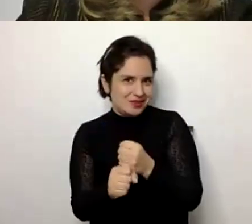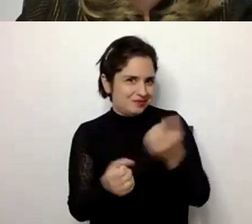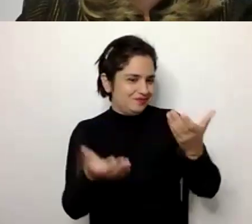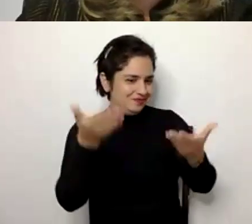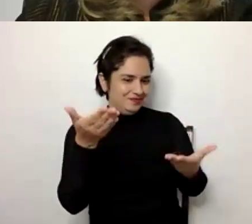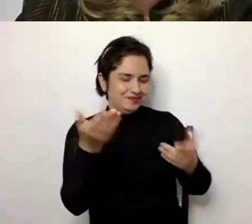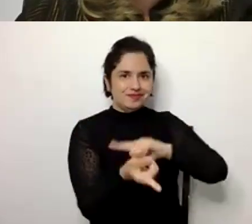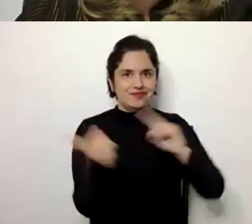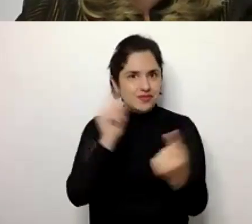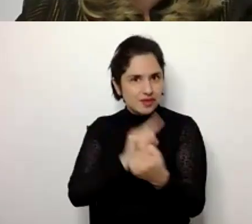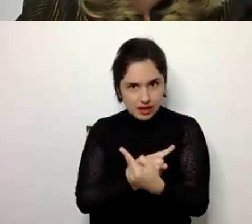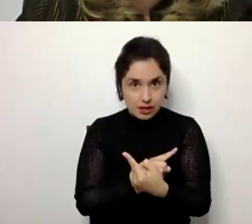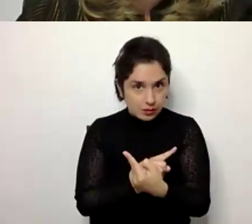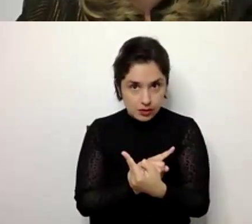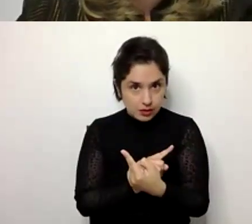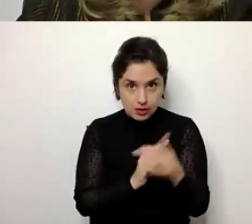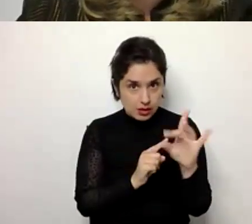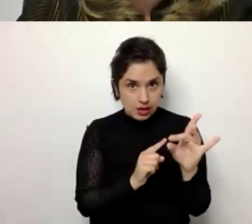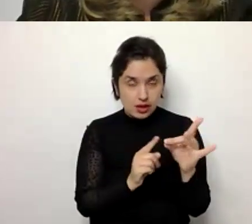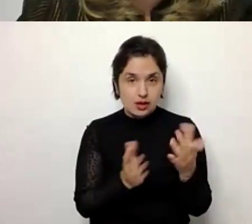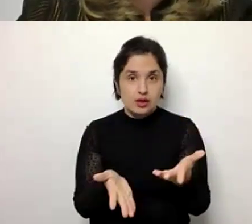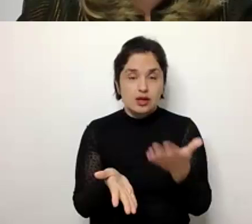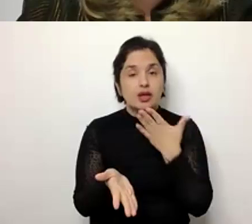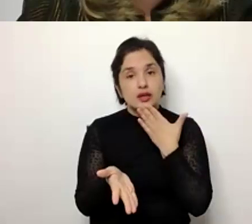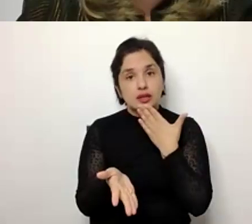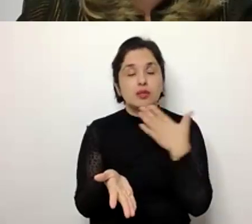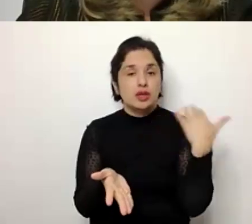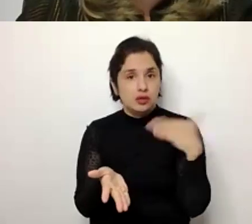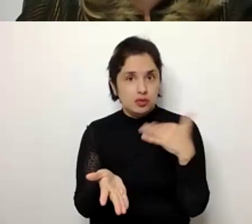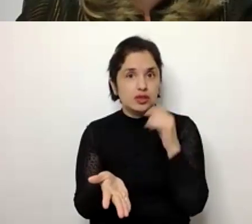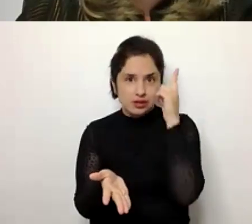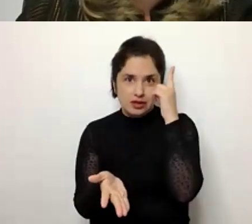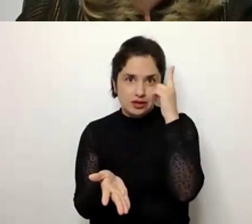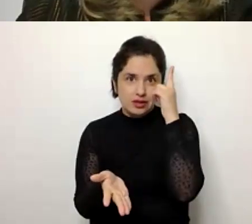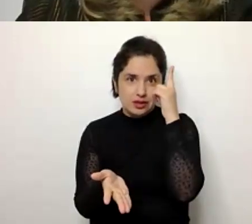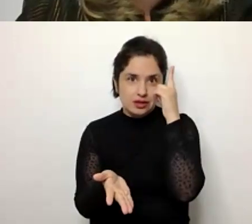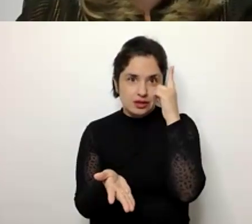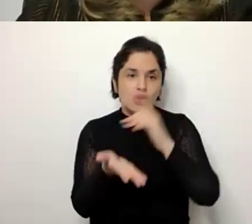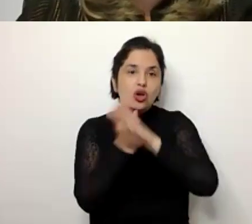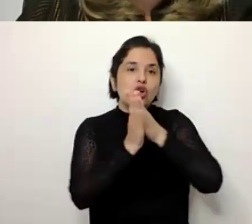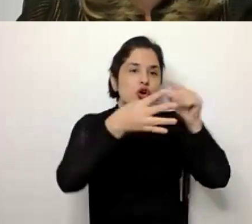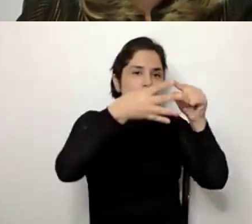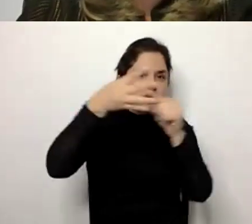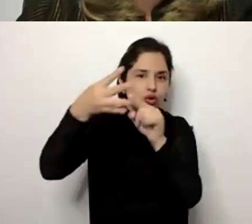este cambio de edade também é importante poder entenderlo a partir de todos esses fatores.